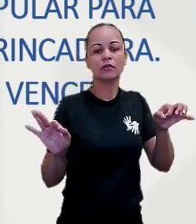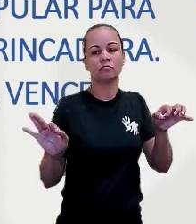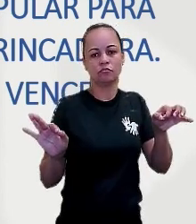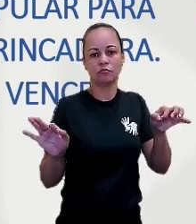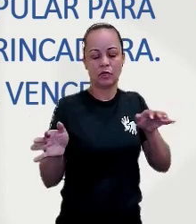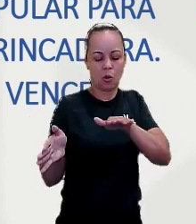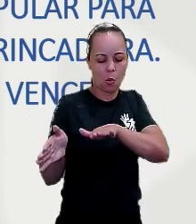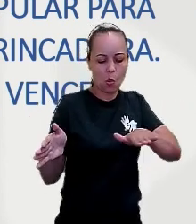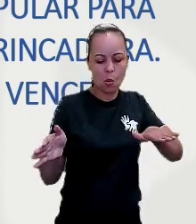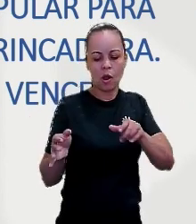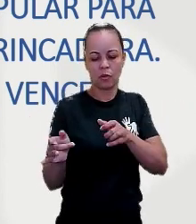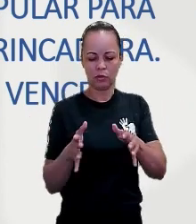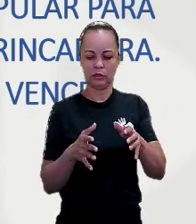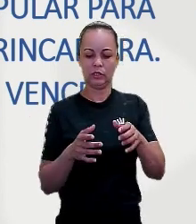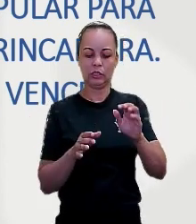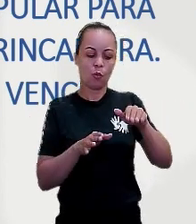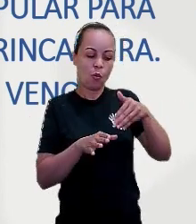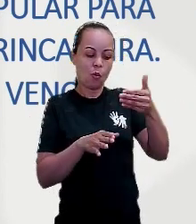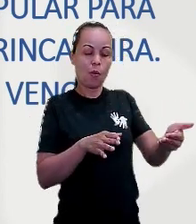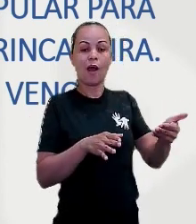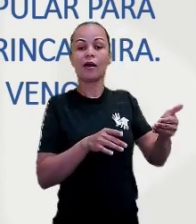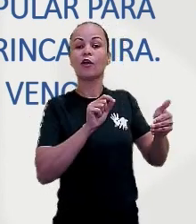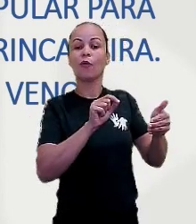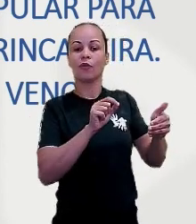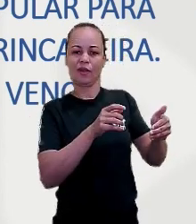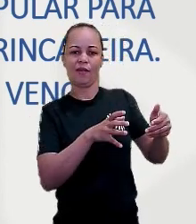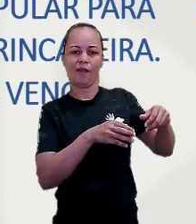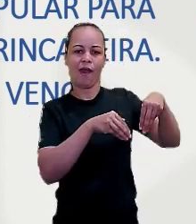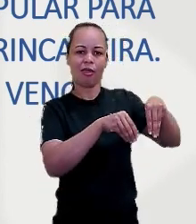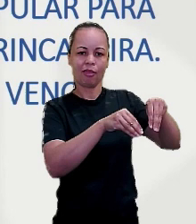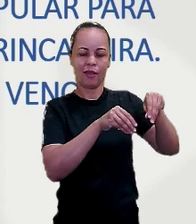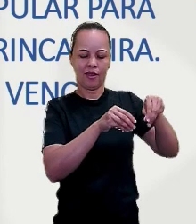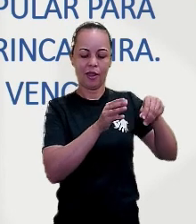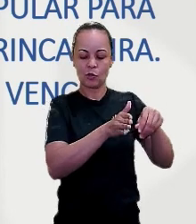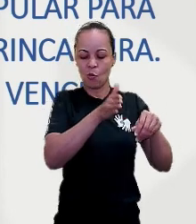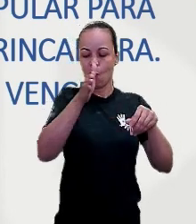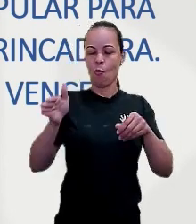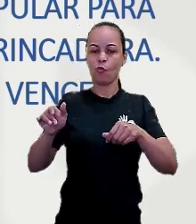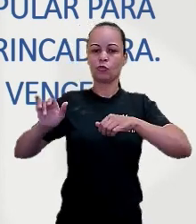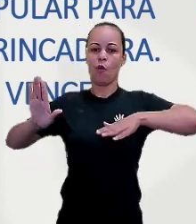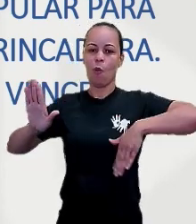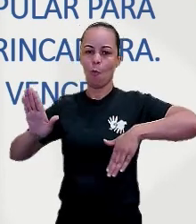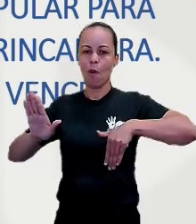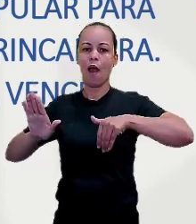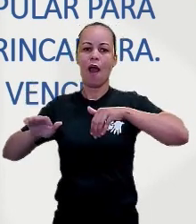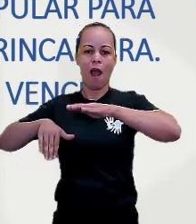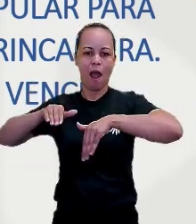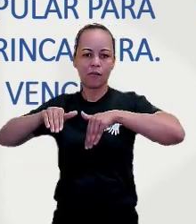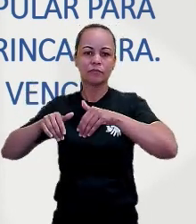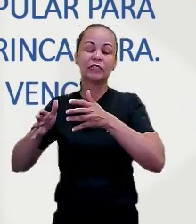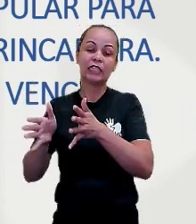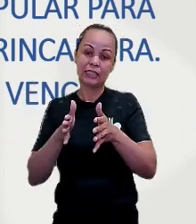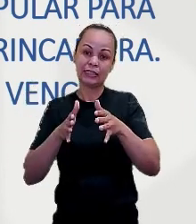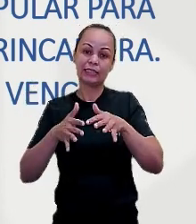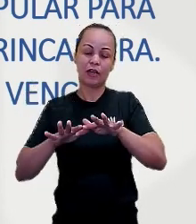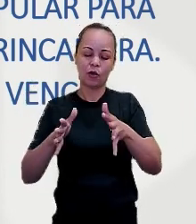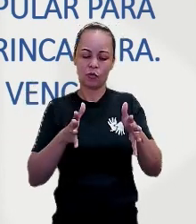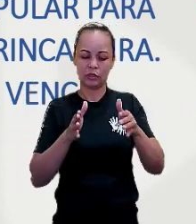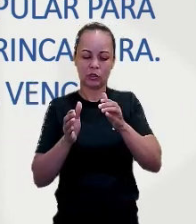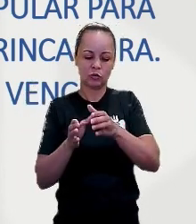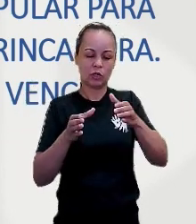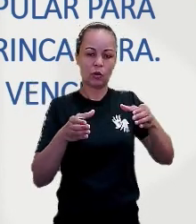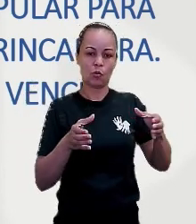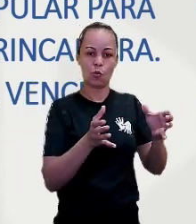lado é a terra e o outro lado é o mar. Inicia com todas as crianças do lado terra.